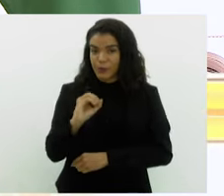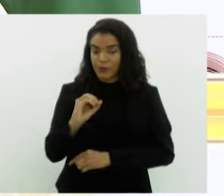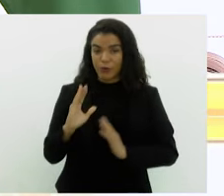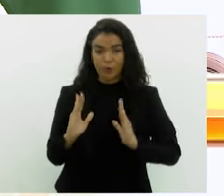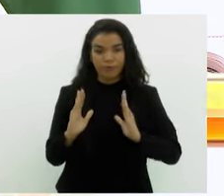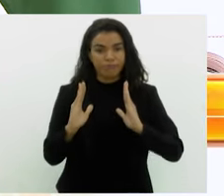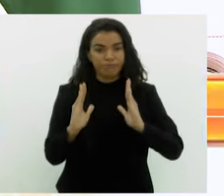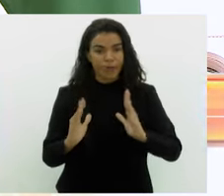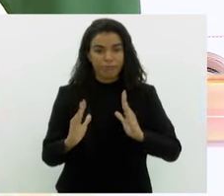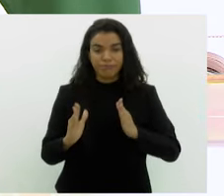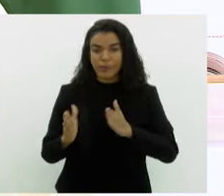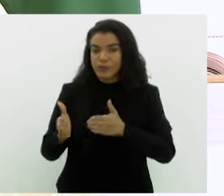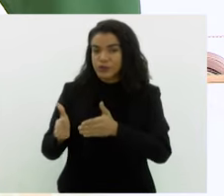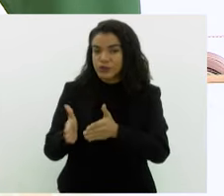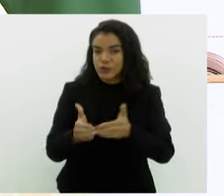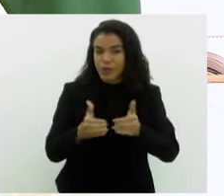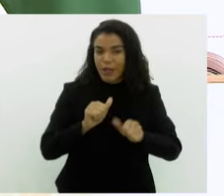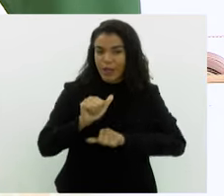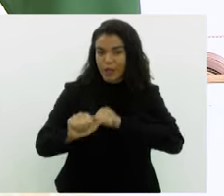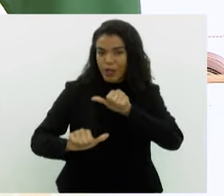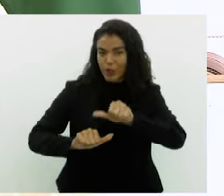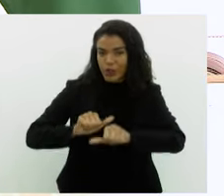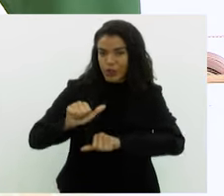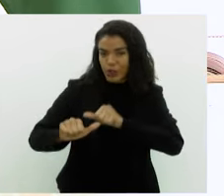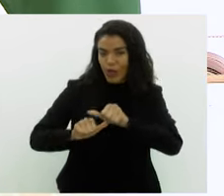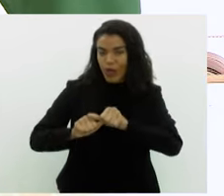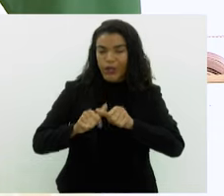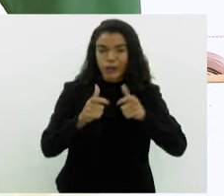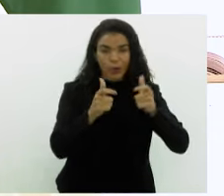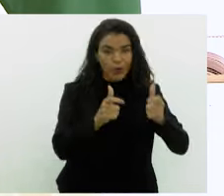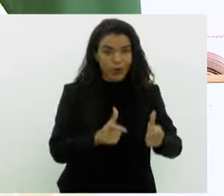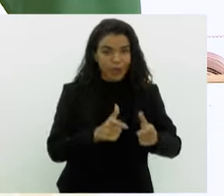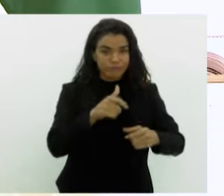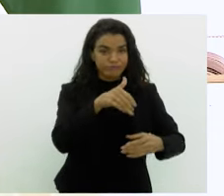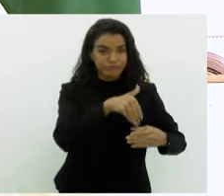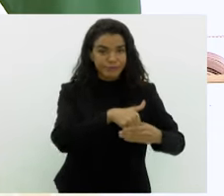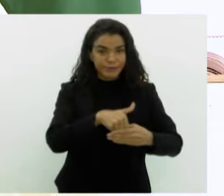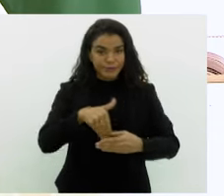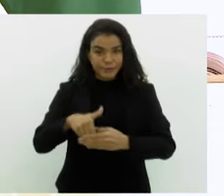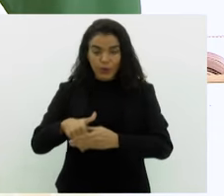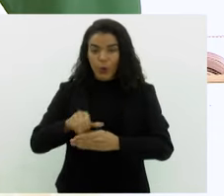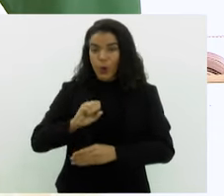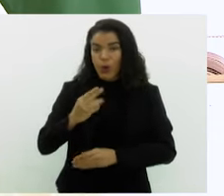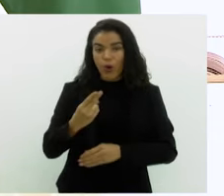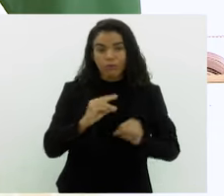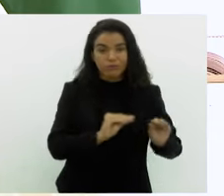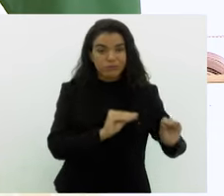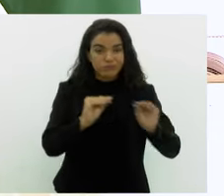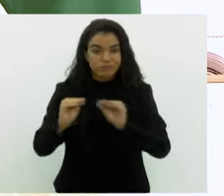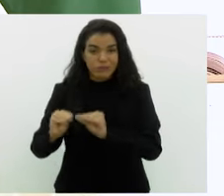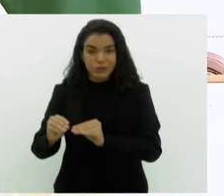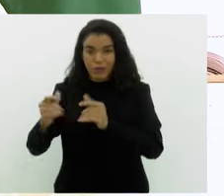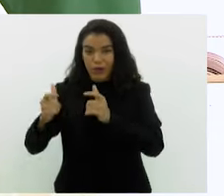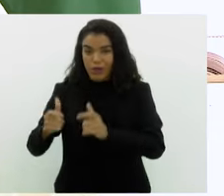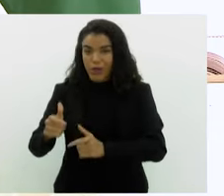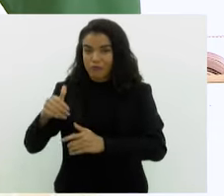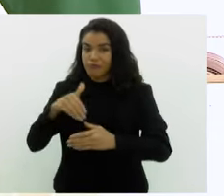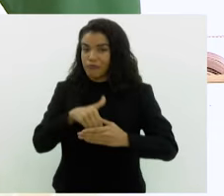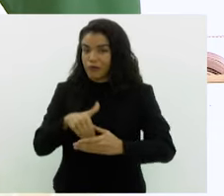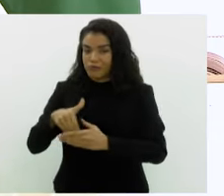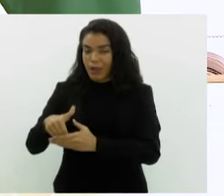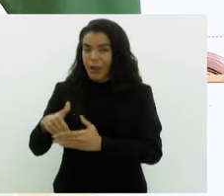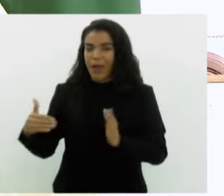solicitar qualquer alteração, como a troca do local de votação ou mudança do domicílio eleitoral, vai até